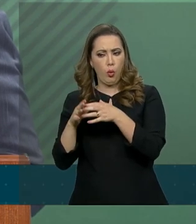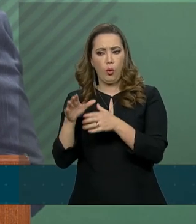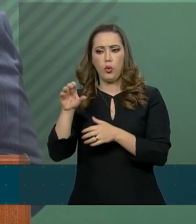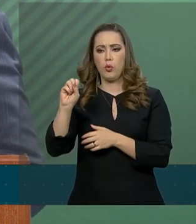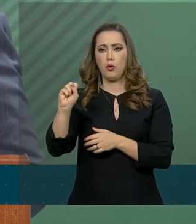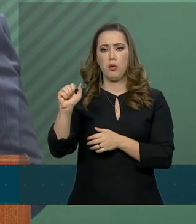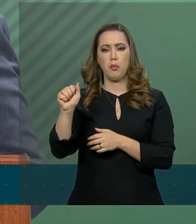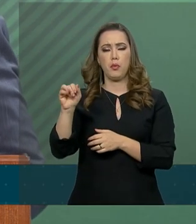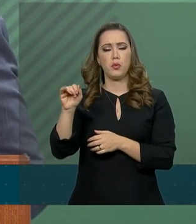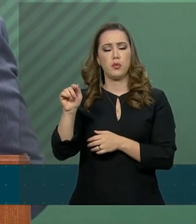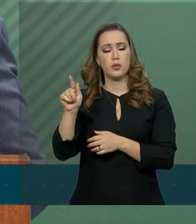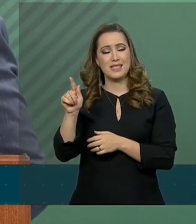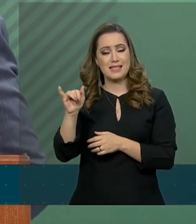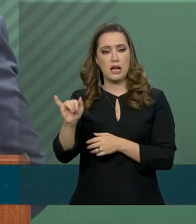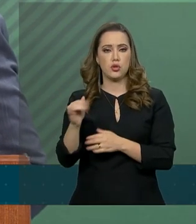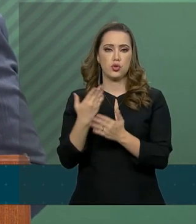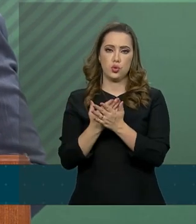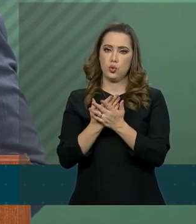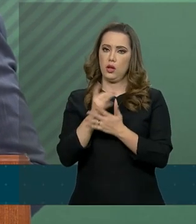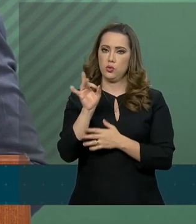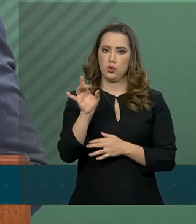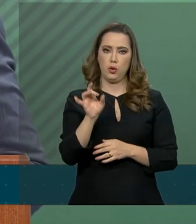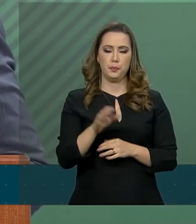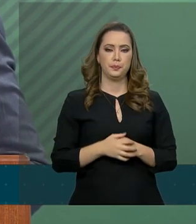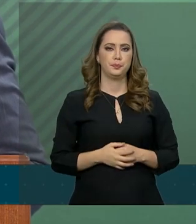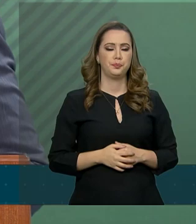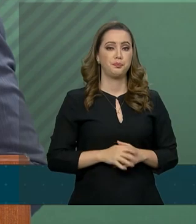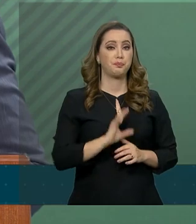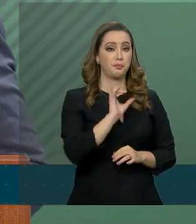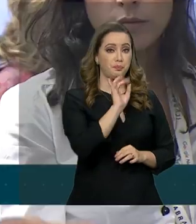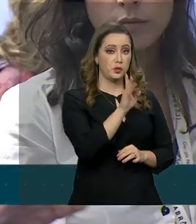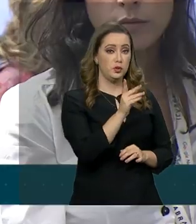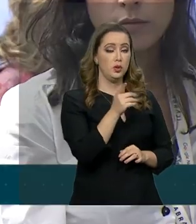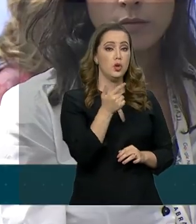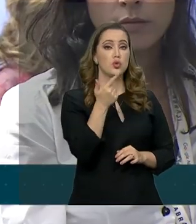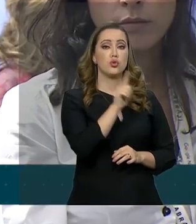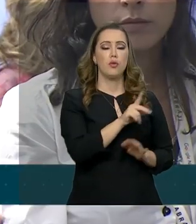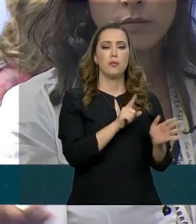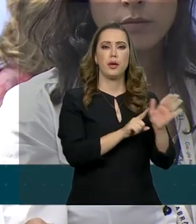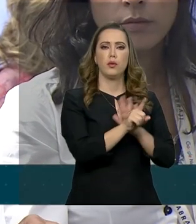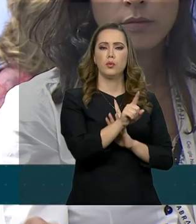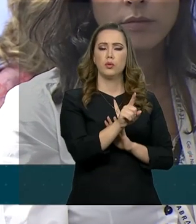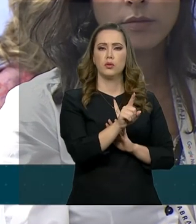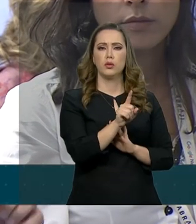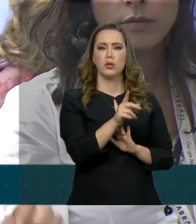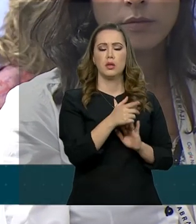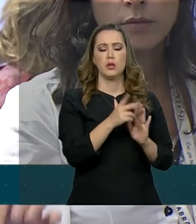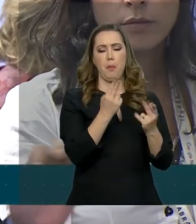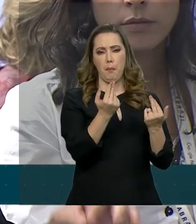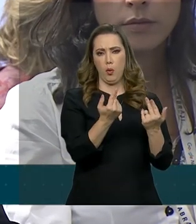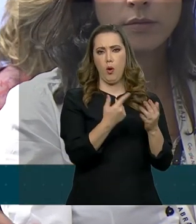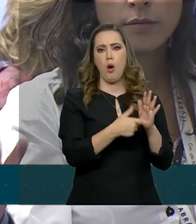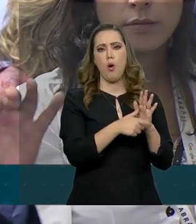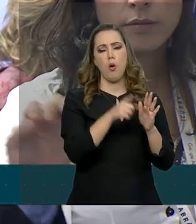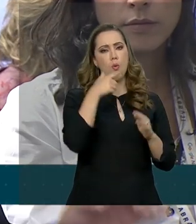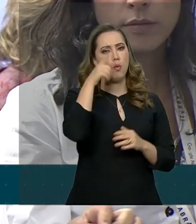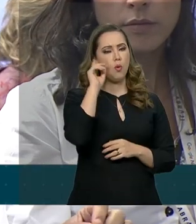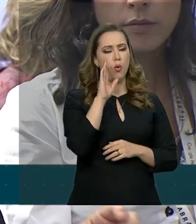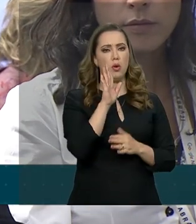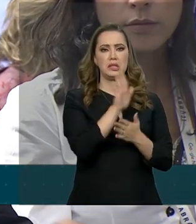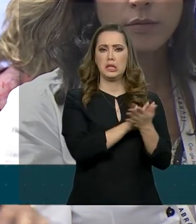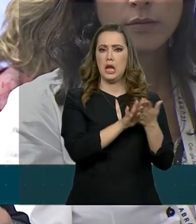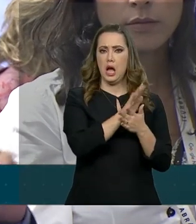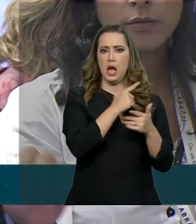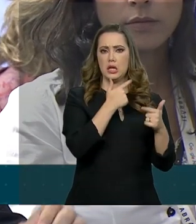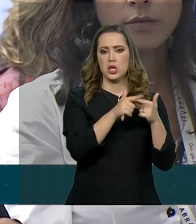esse tema. E só repetindo a questão que eu fiz ontem para o senhor, essas medidas não têm nada a ver com uma retaliação à